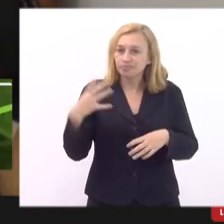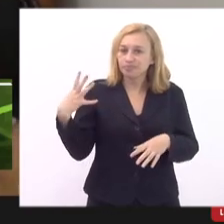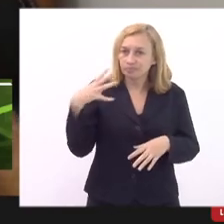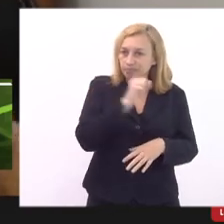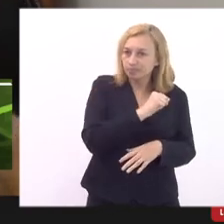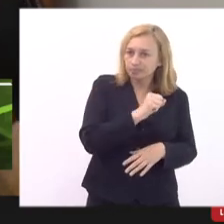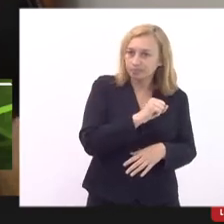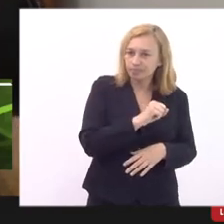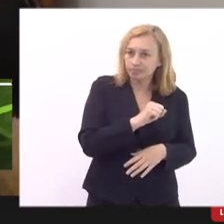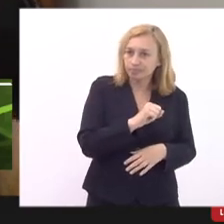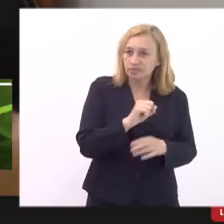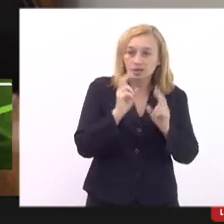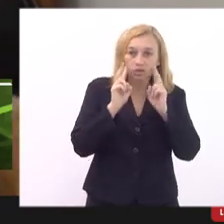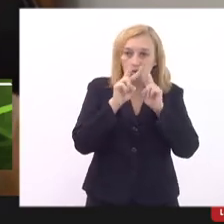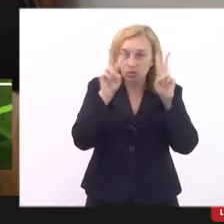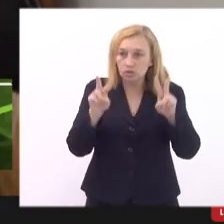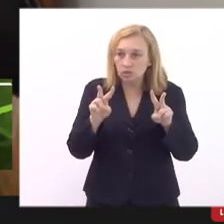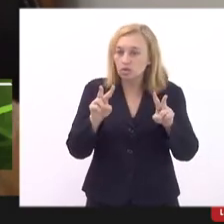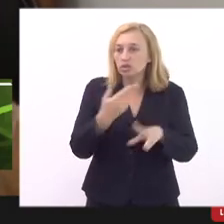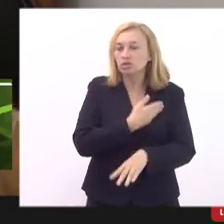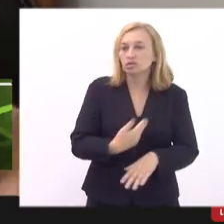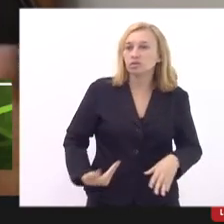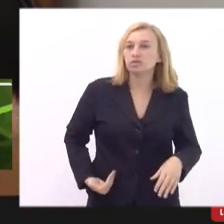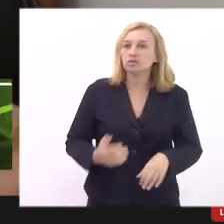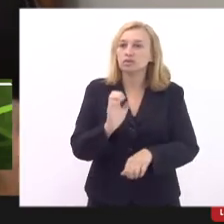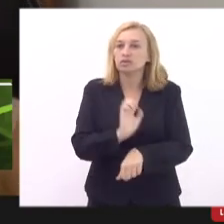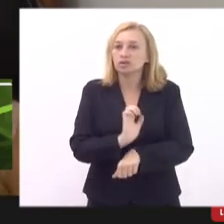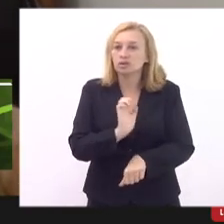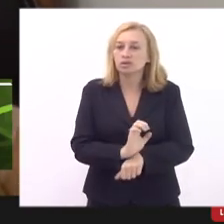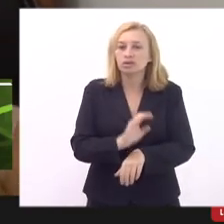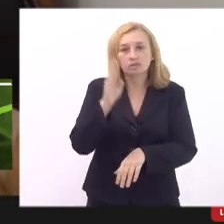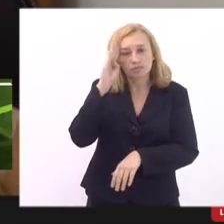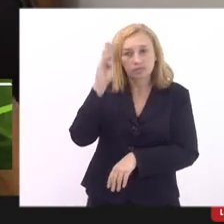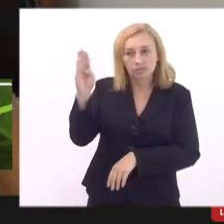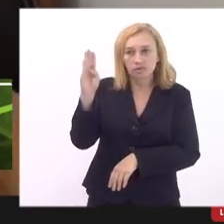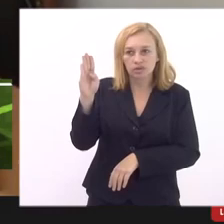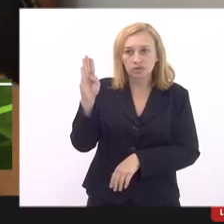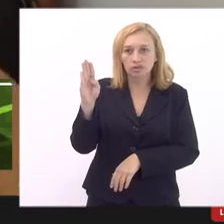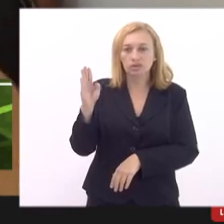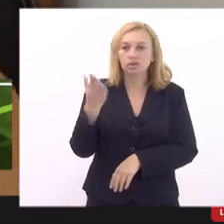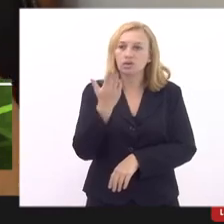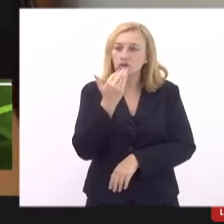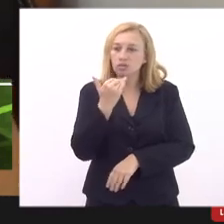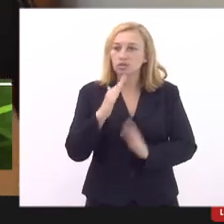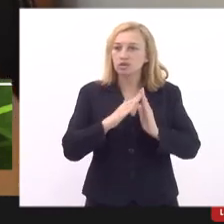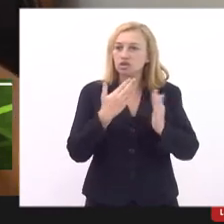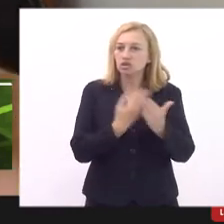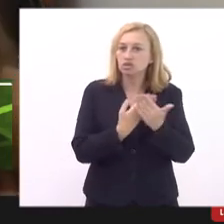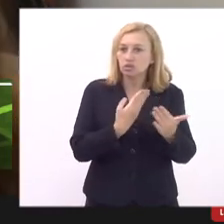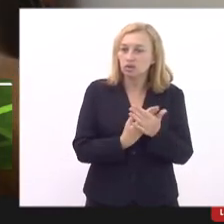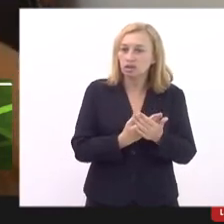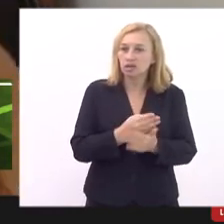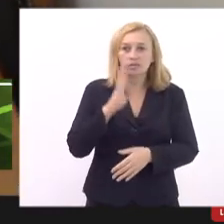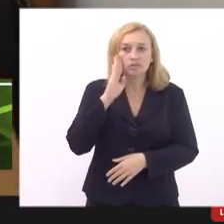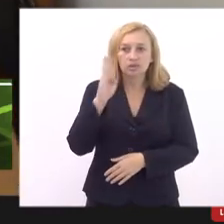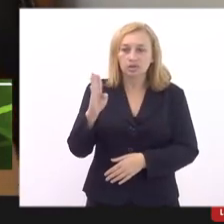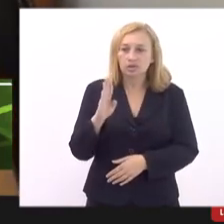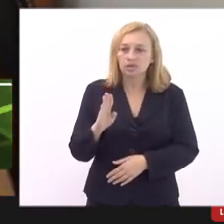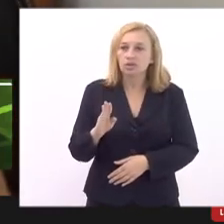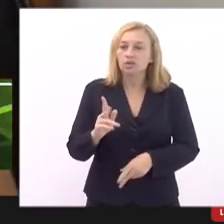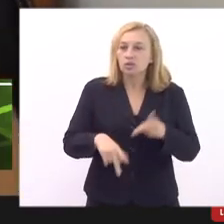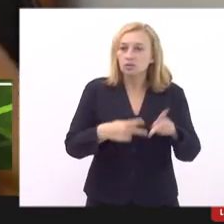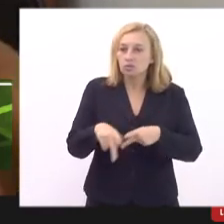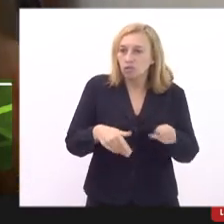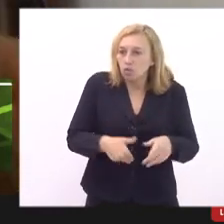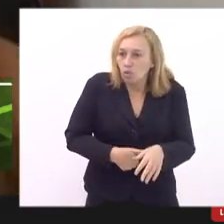é esse olhar do governo do estado de prioridade a alimentação da escola é prioridade o povo brasileiro está